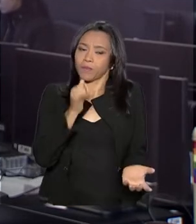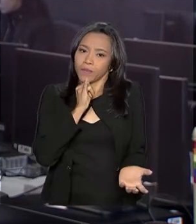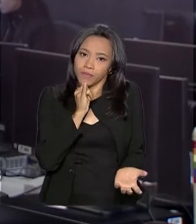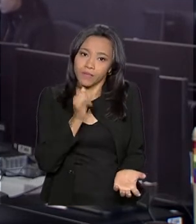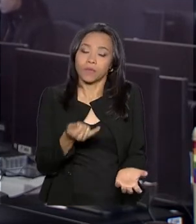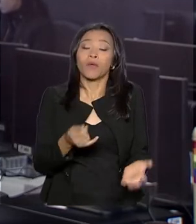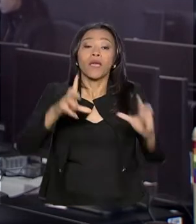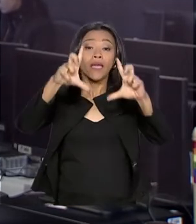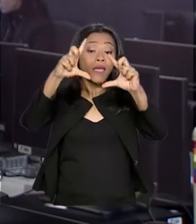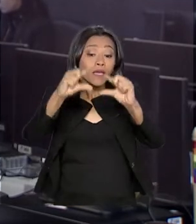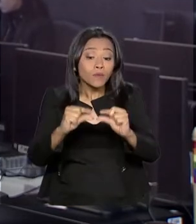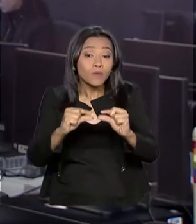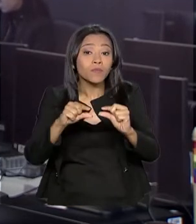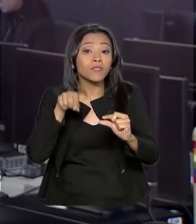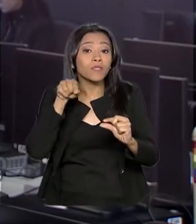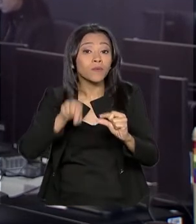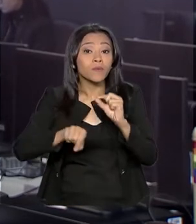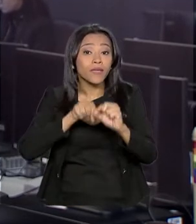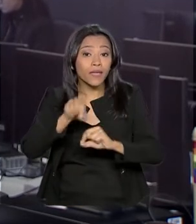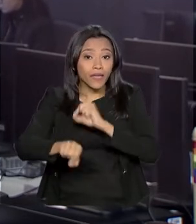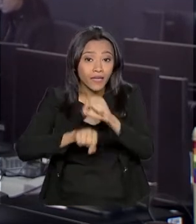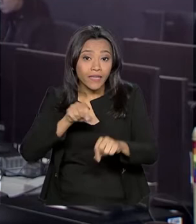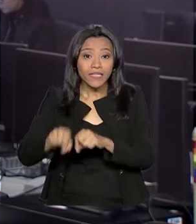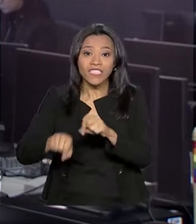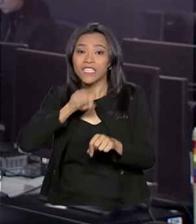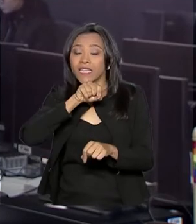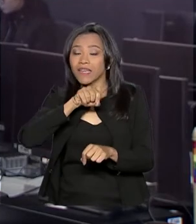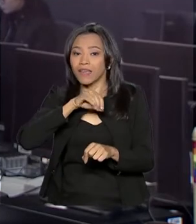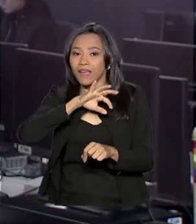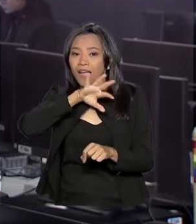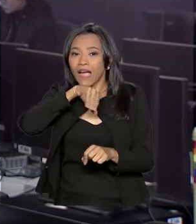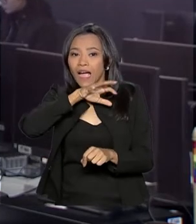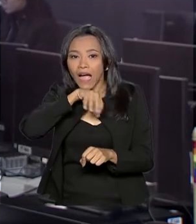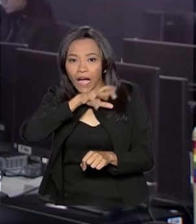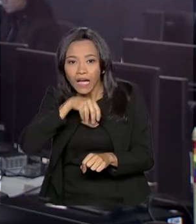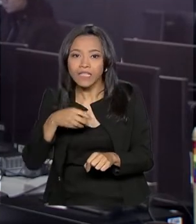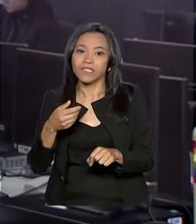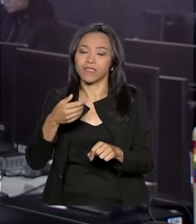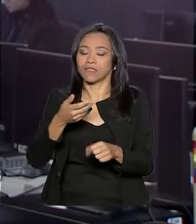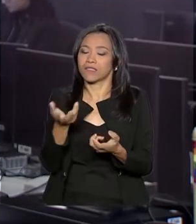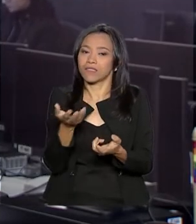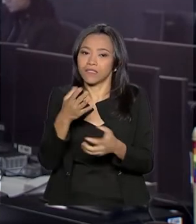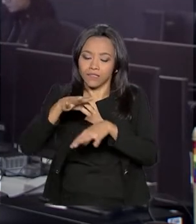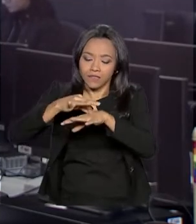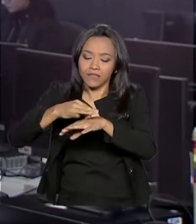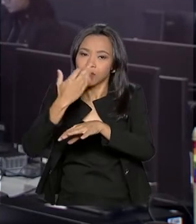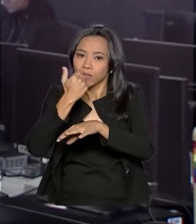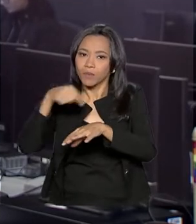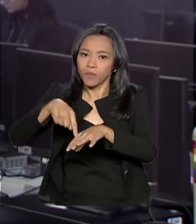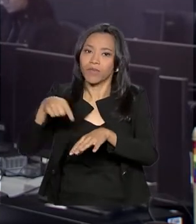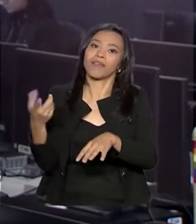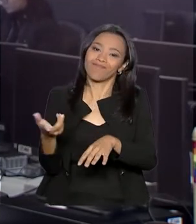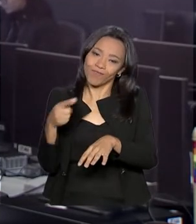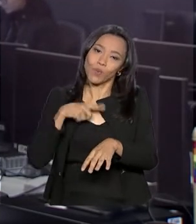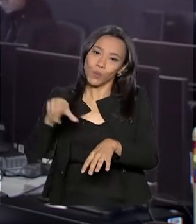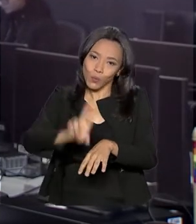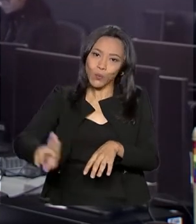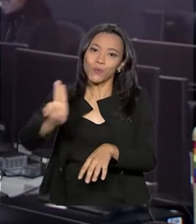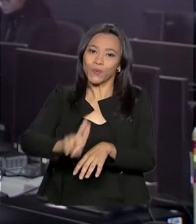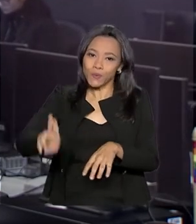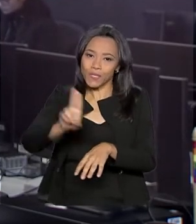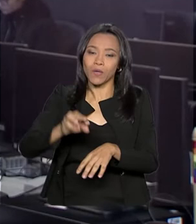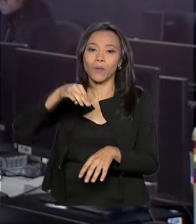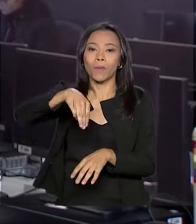do consumo de carne animal, já que a pecuária intensiva contribui muito para a emissão de gases como o